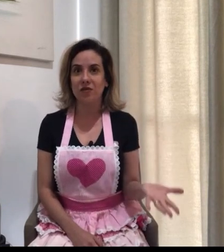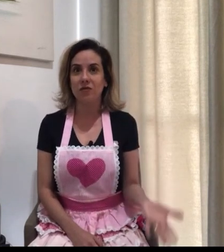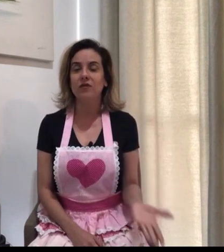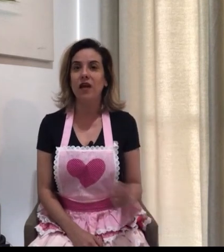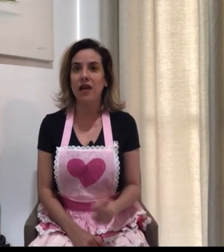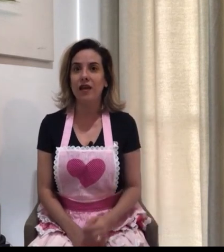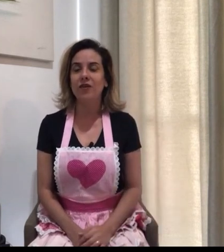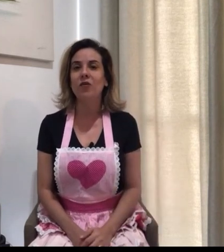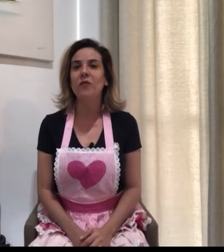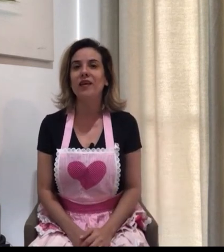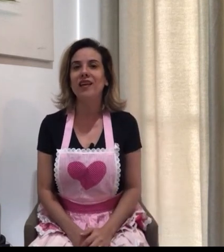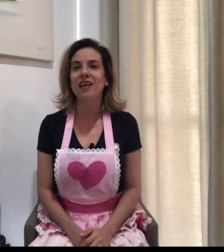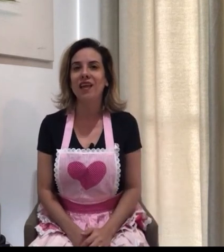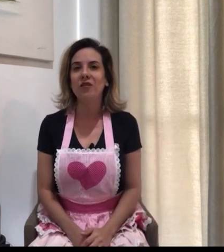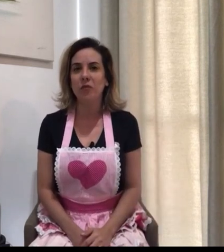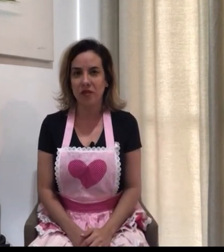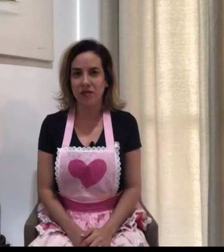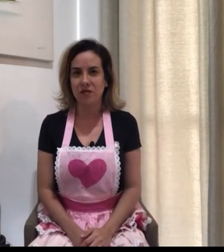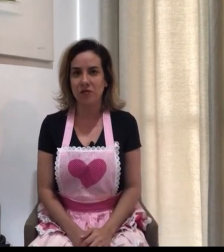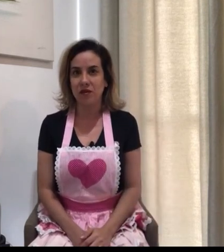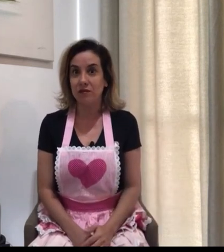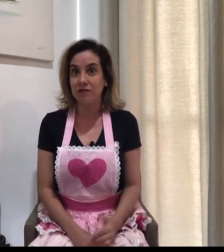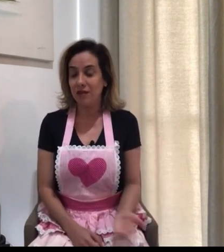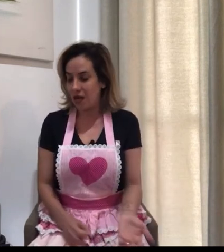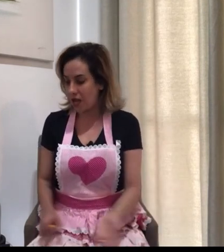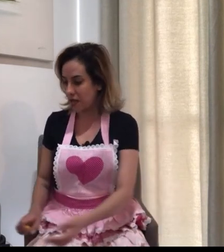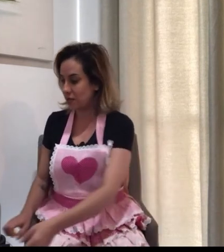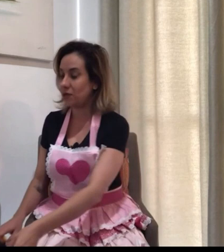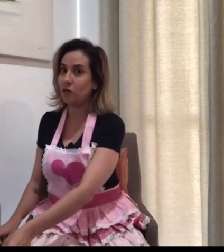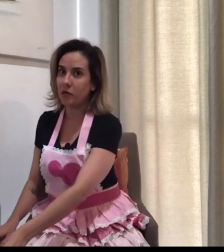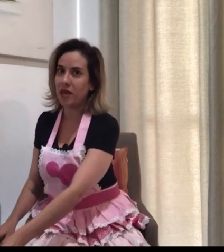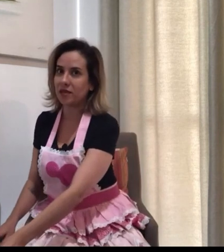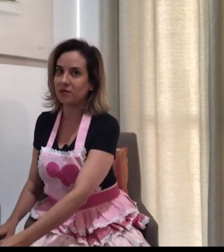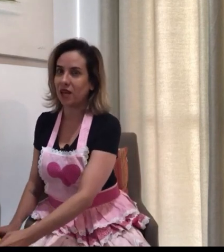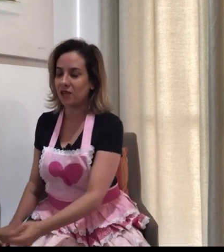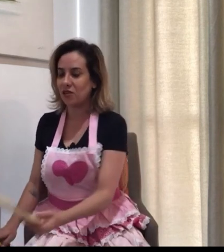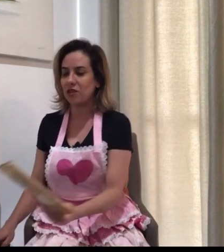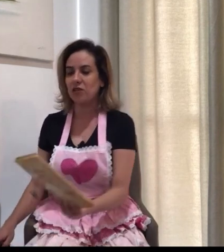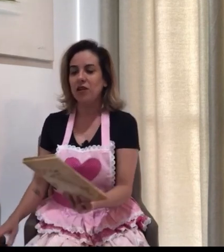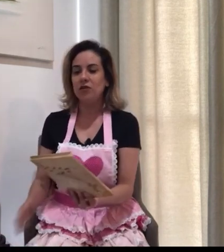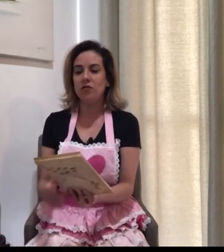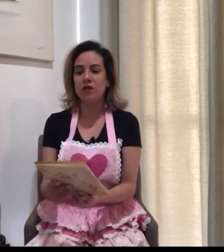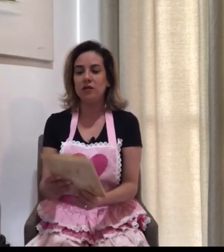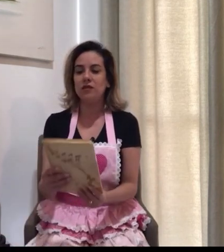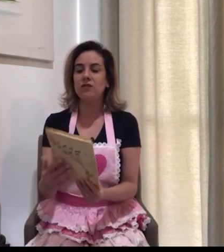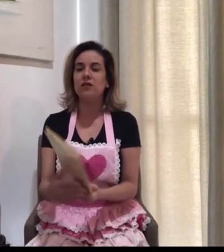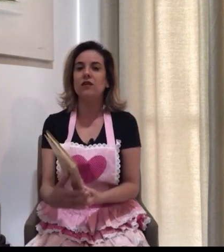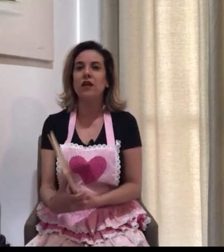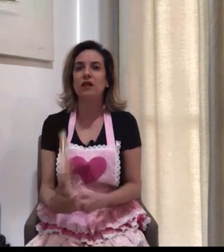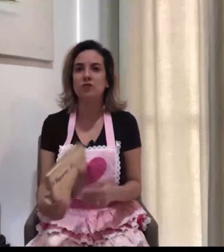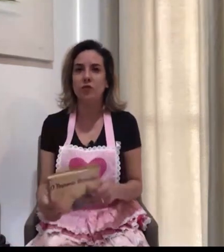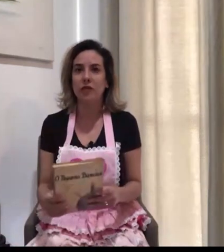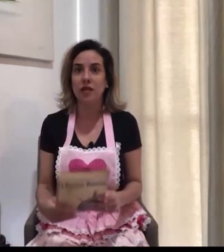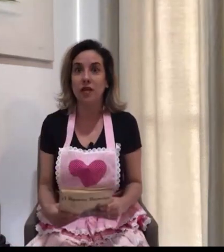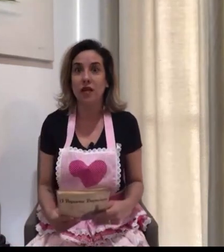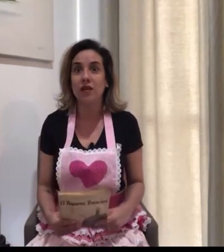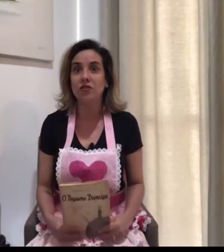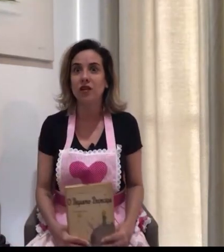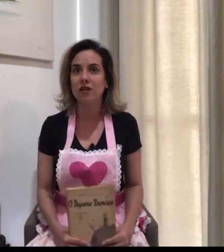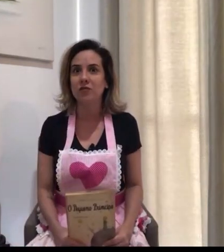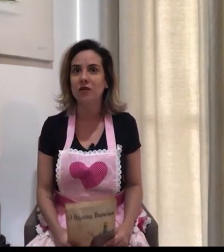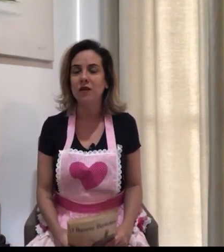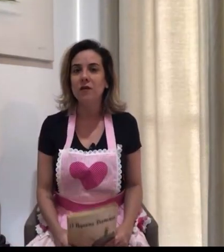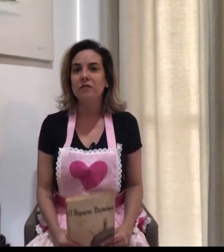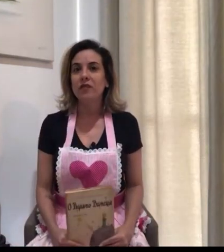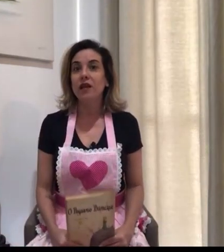clássico. É, O Pequeno Príncipe. Um clássico mesmo, né, gente? Do Anthony de Saint-Exupery.